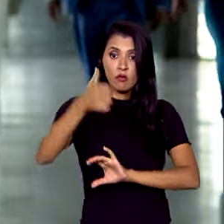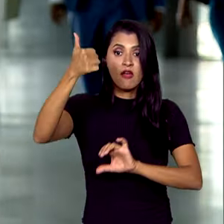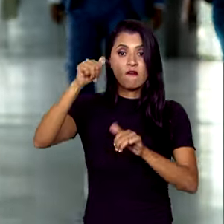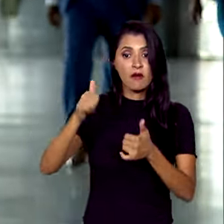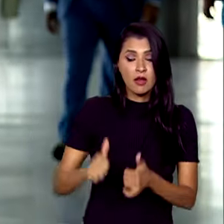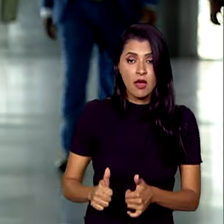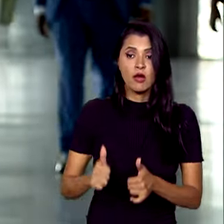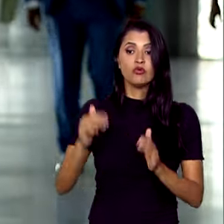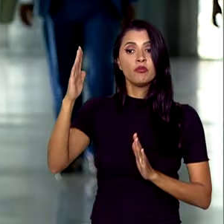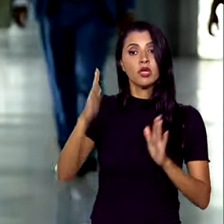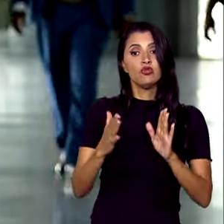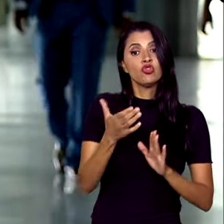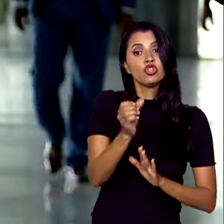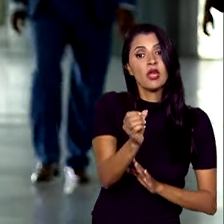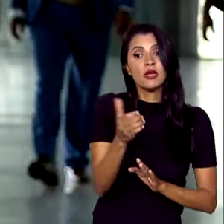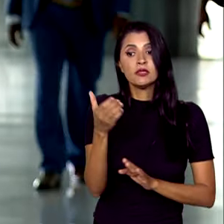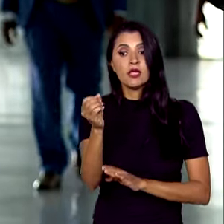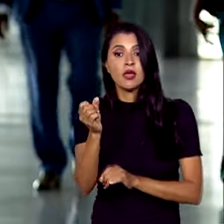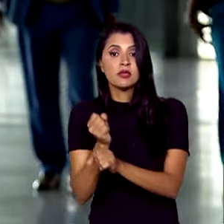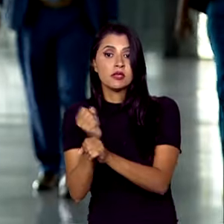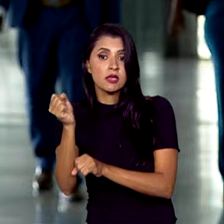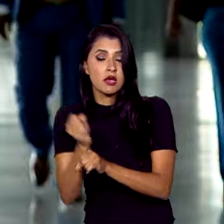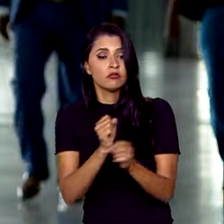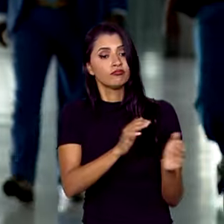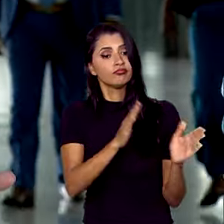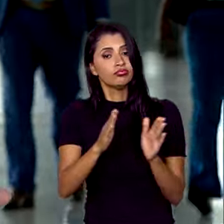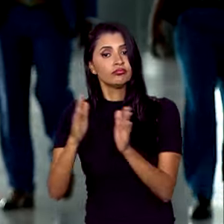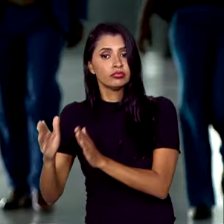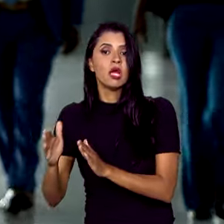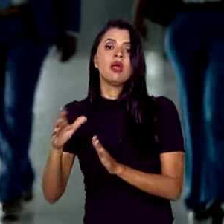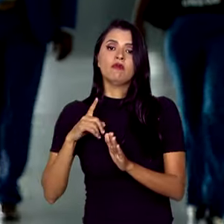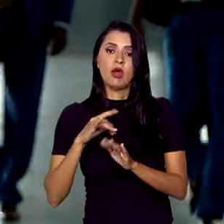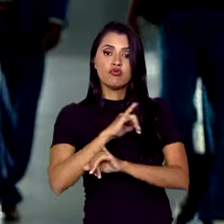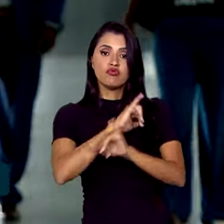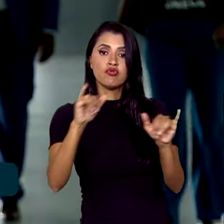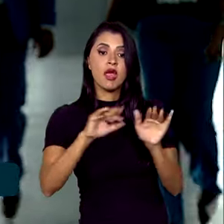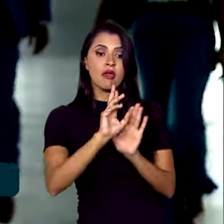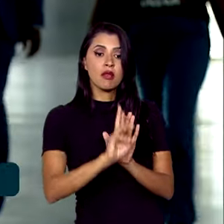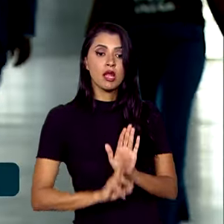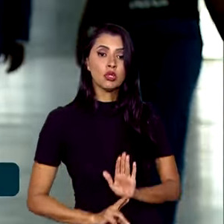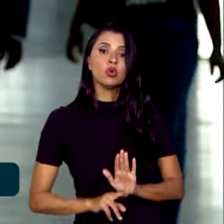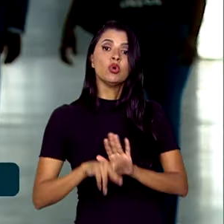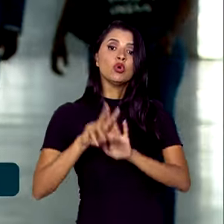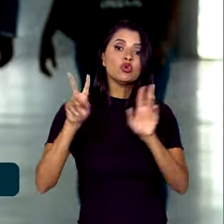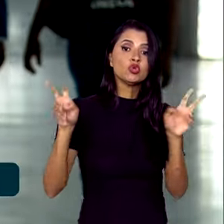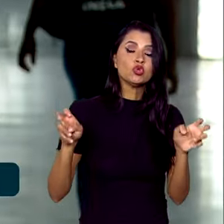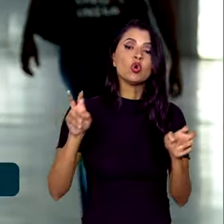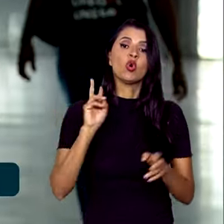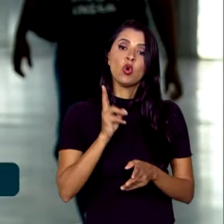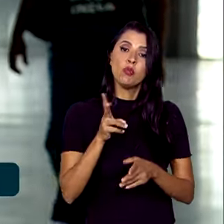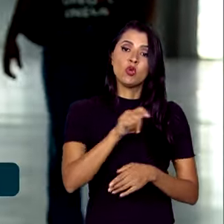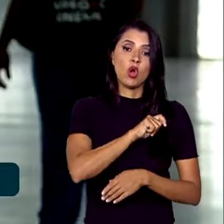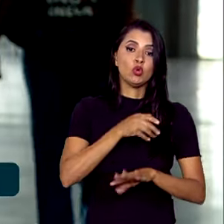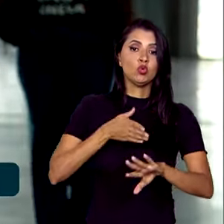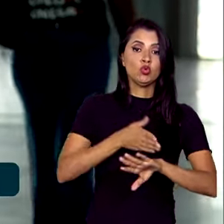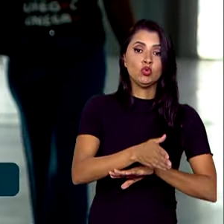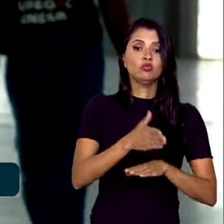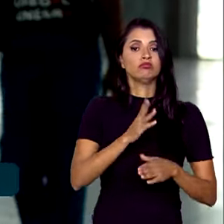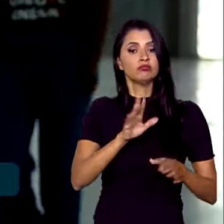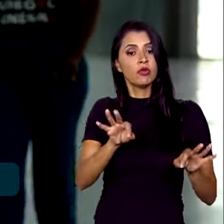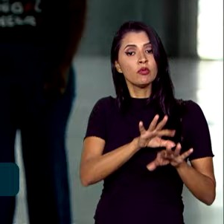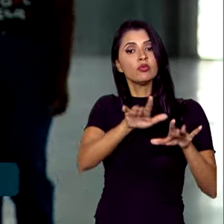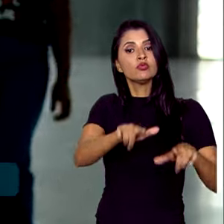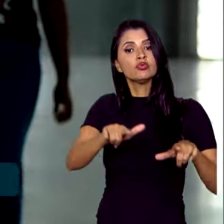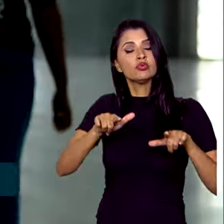a cada 10 anos, com a divulgação anual de um relatório sobre a permanência e a conclusão dos alunos beneficiados.